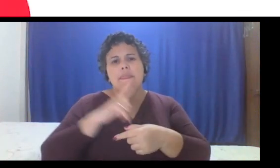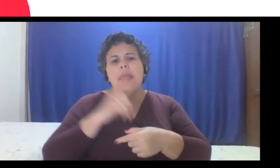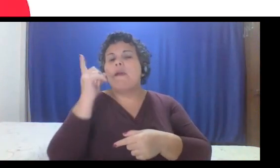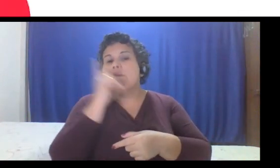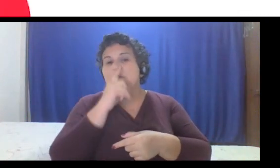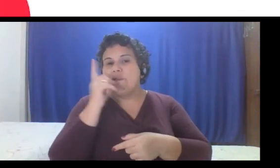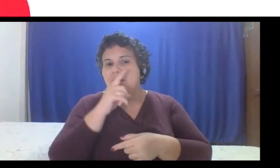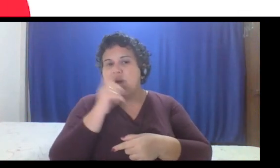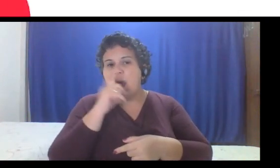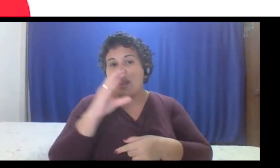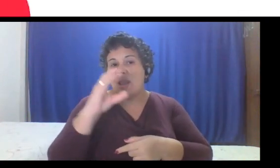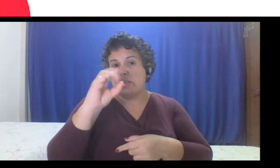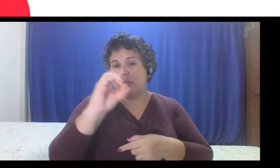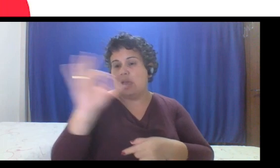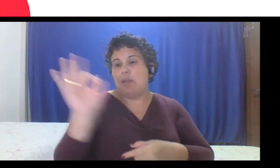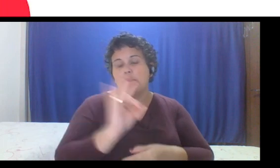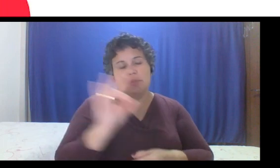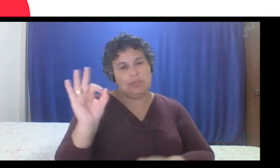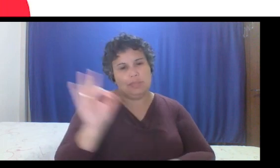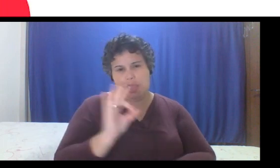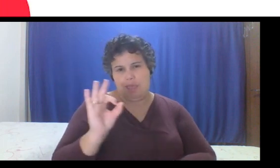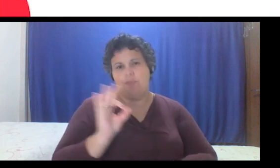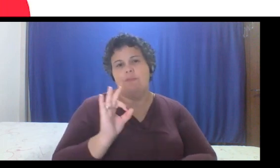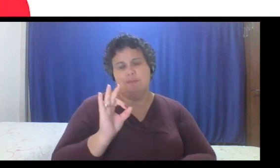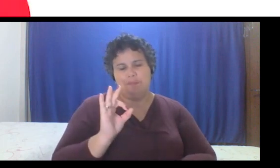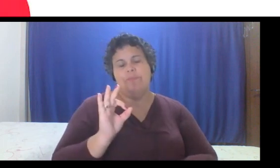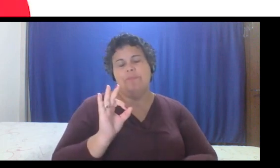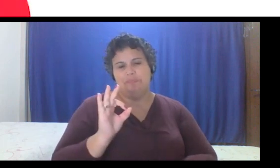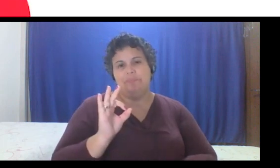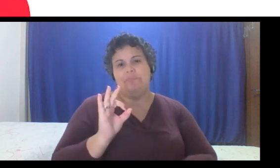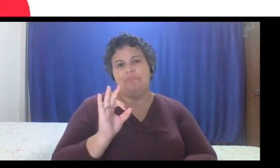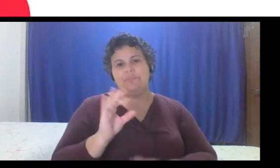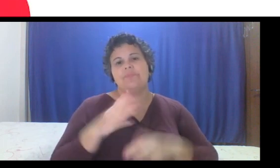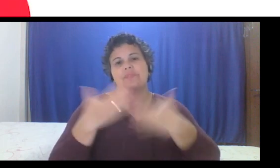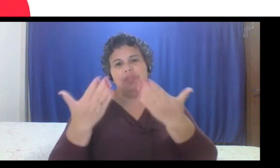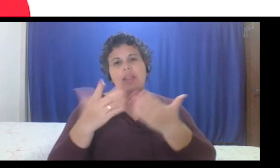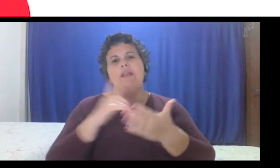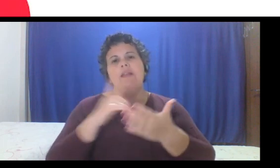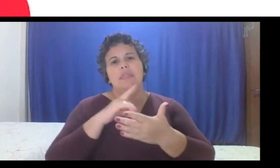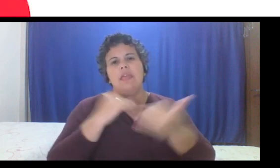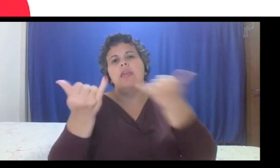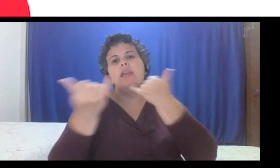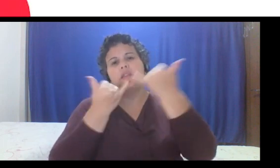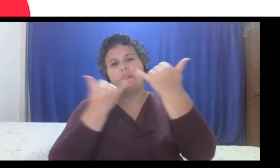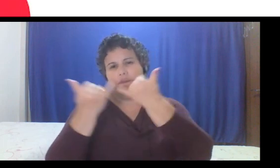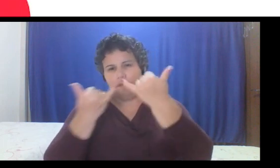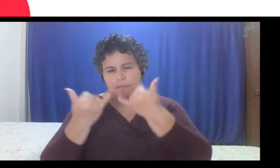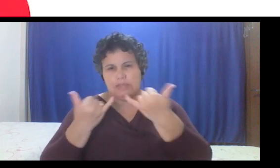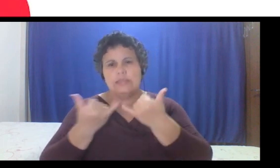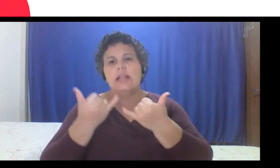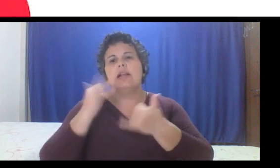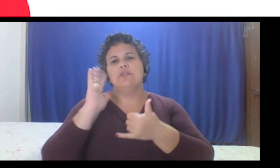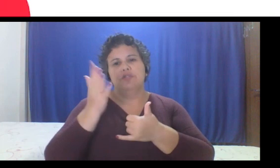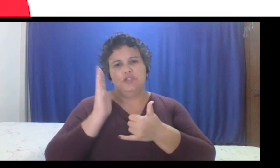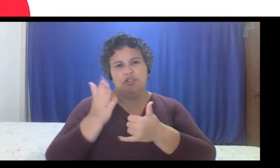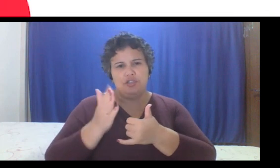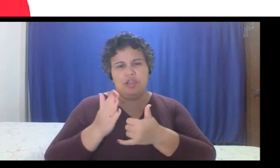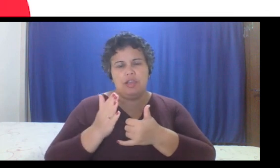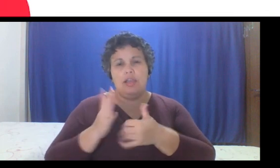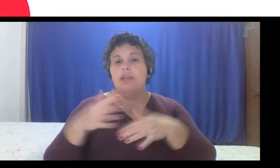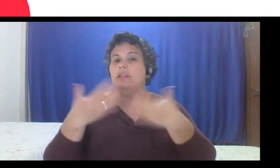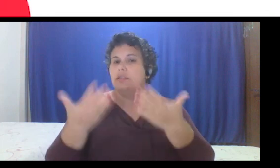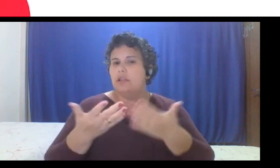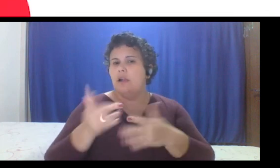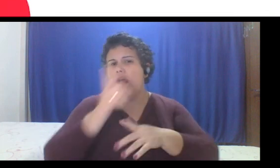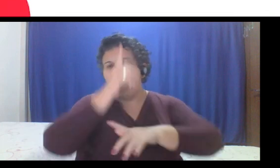é 0%, né, enfim, tem algumas informações distribuídas. A ideia, de novo, gente, não é